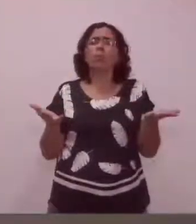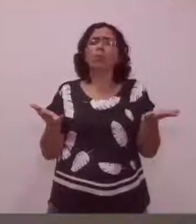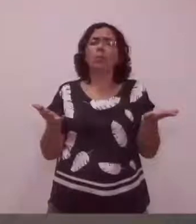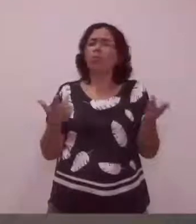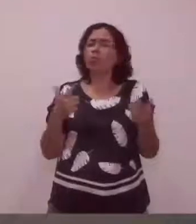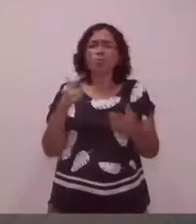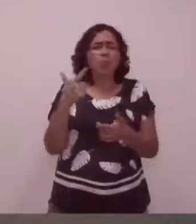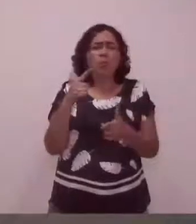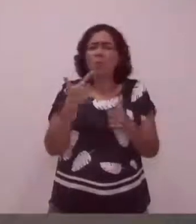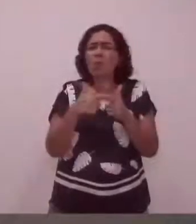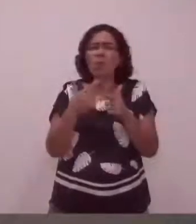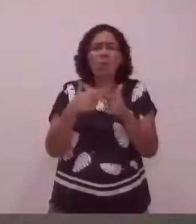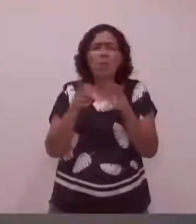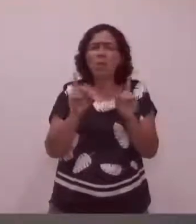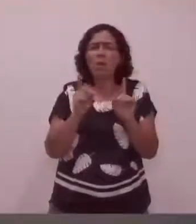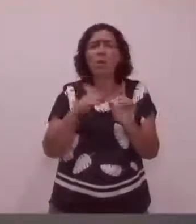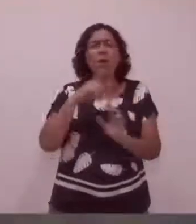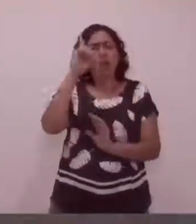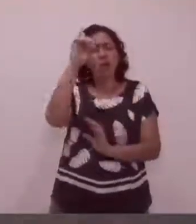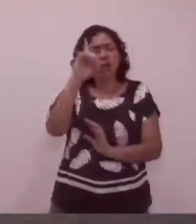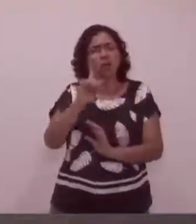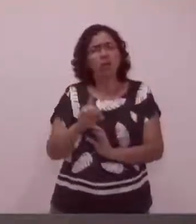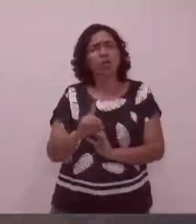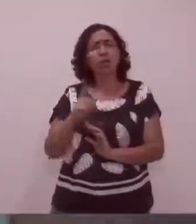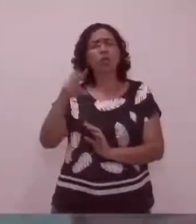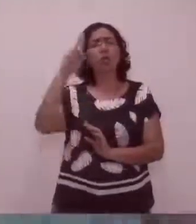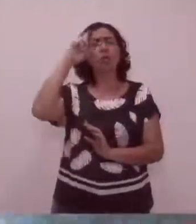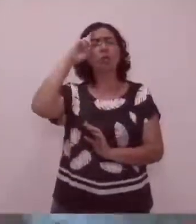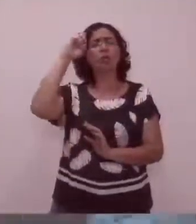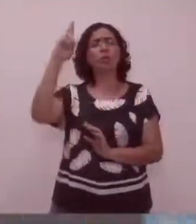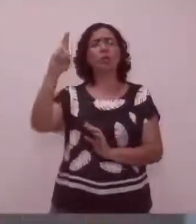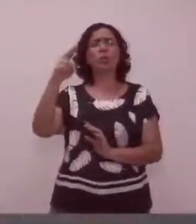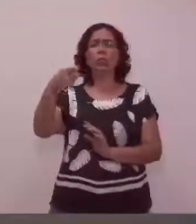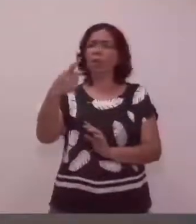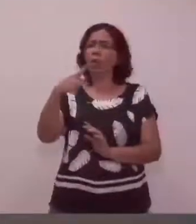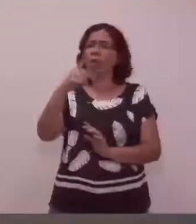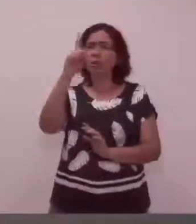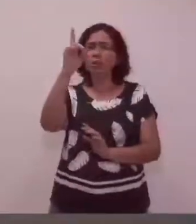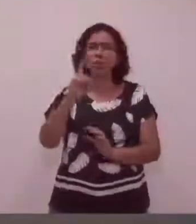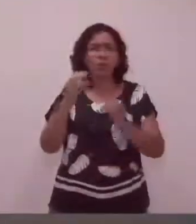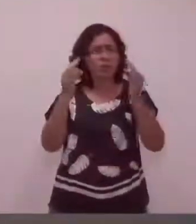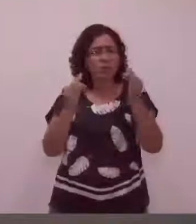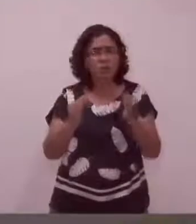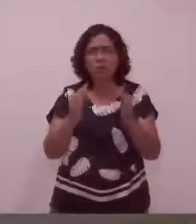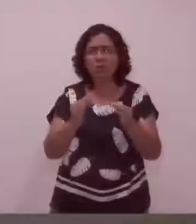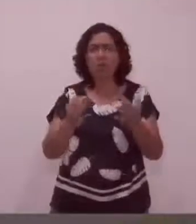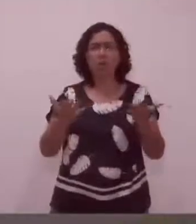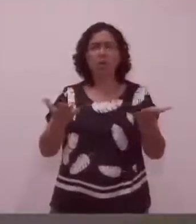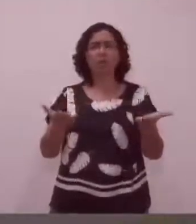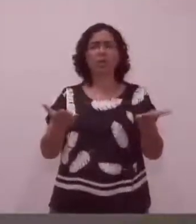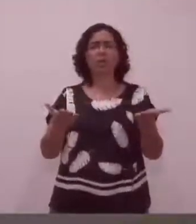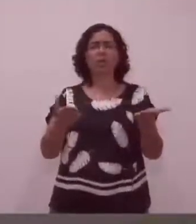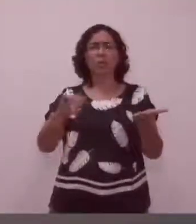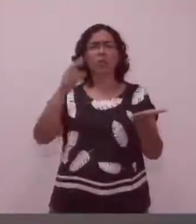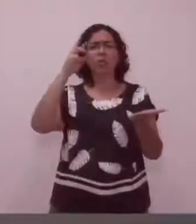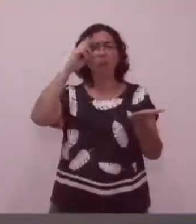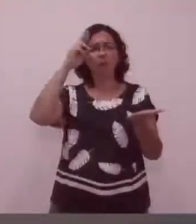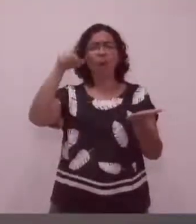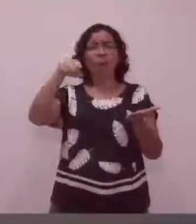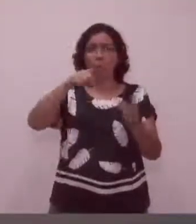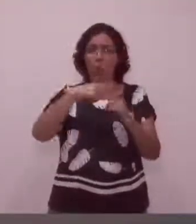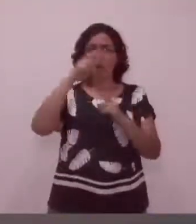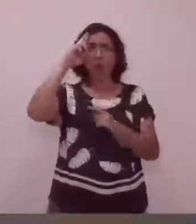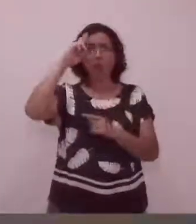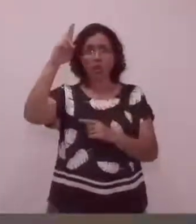Nenhum. É um direito dos próprios diretores, que na verdade eles têm a função de